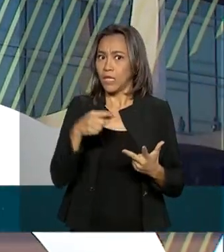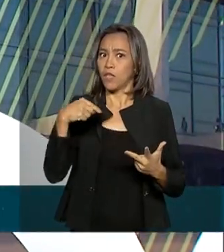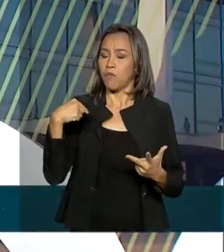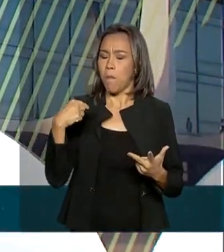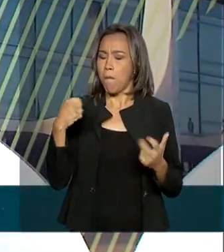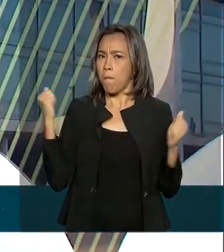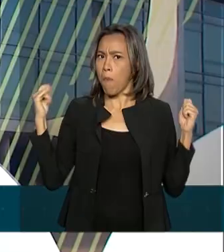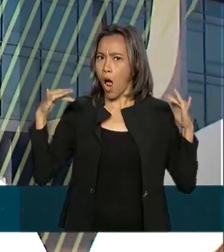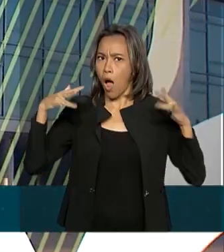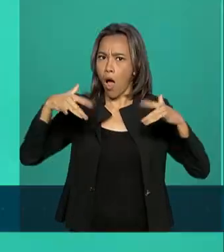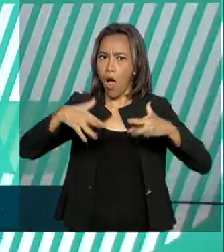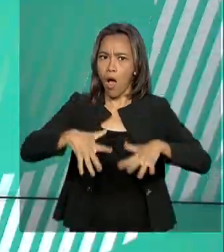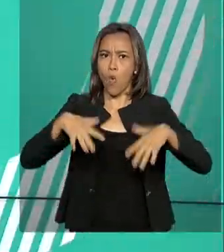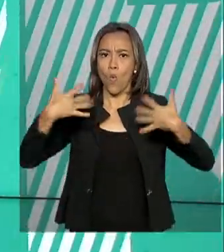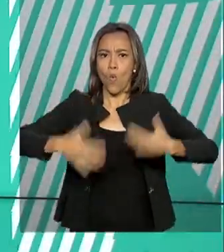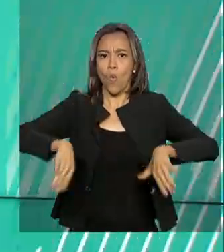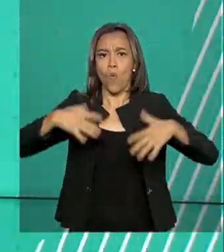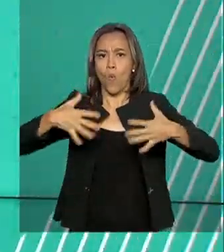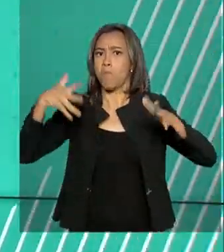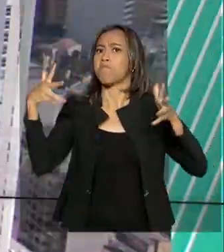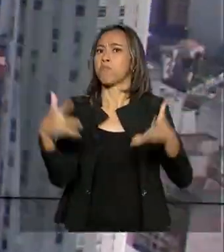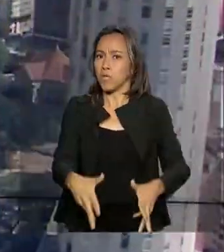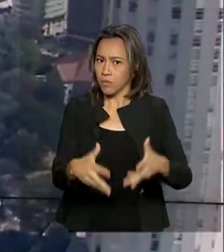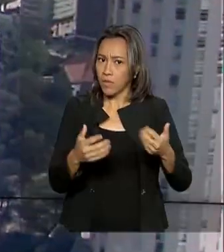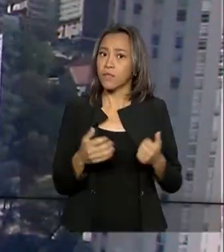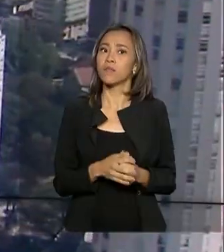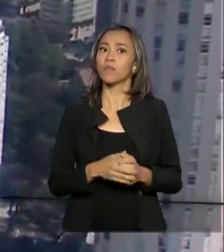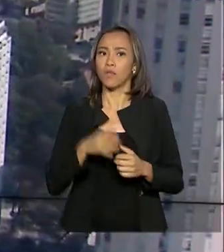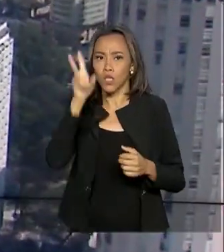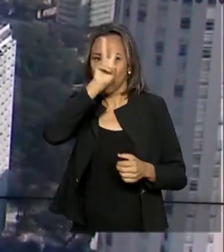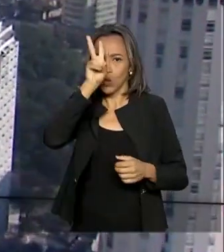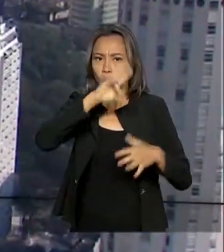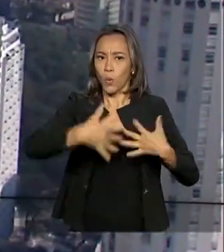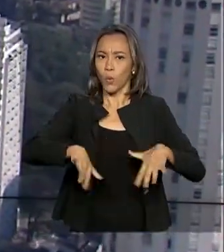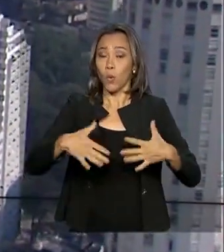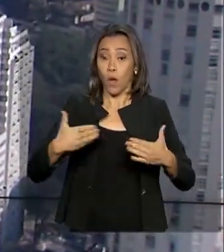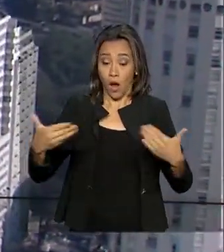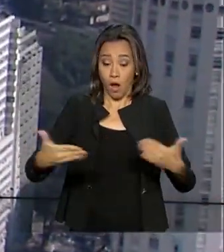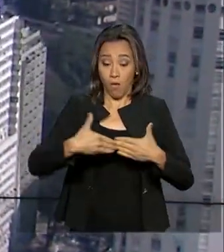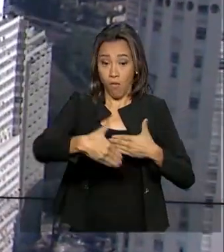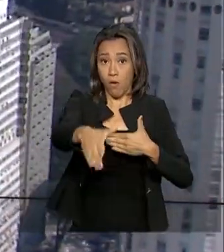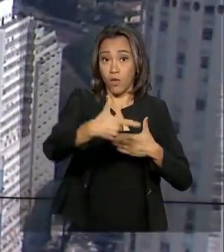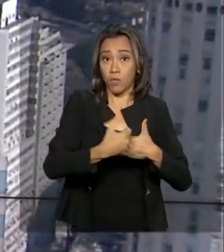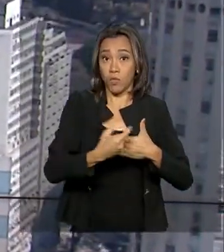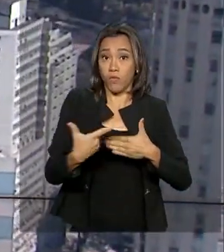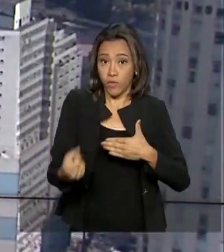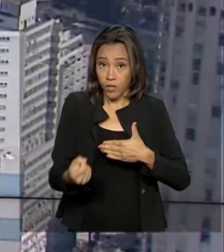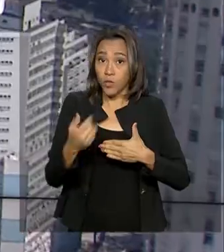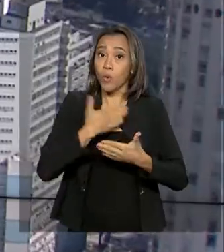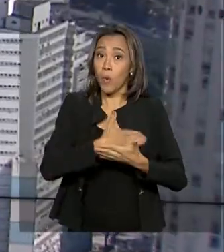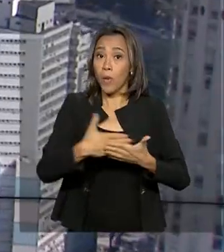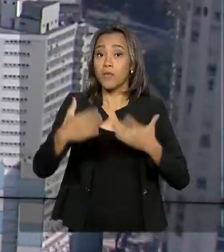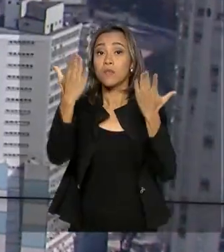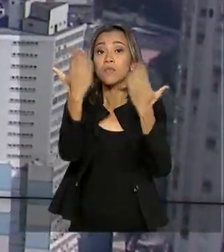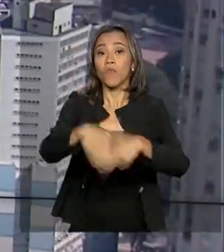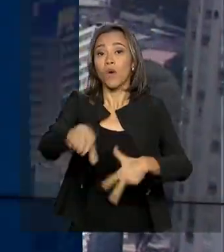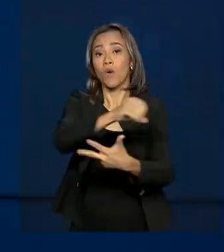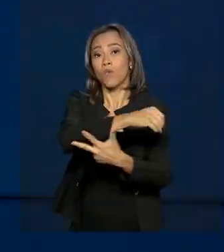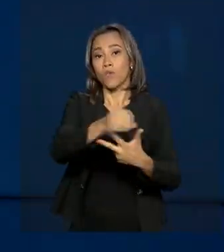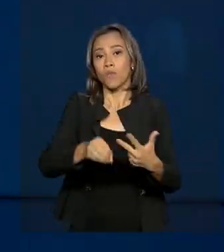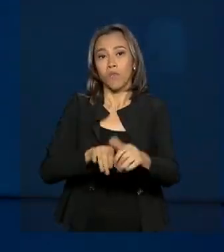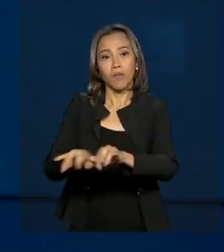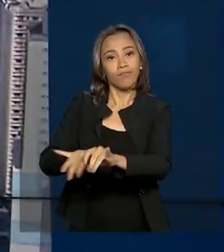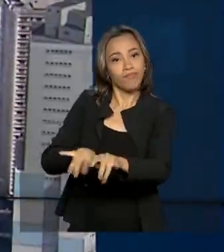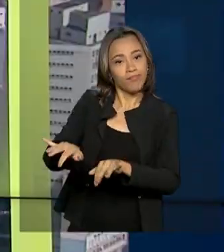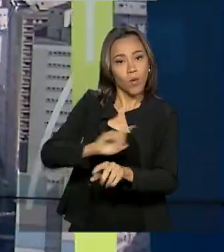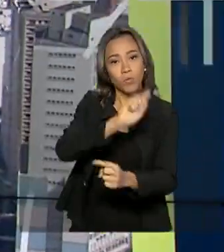participação da história. Agora, em 2020, começa a aplicação digital do Enem em fase de teste. A ideia é economizar